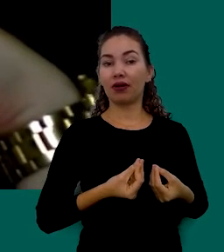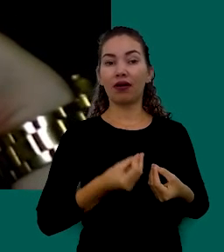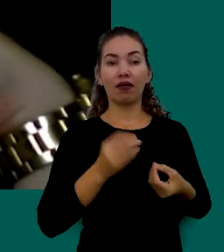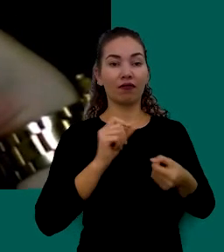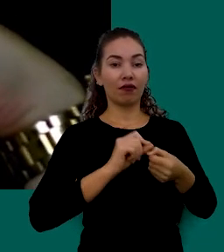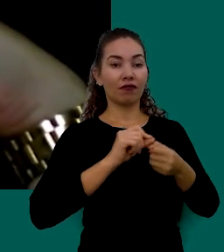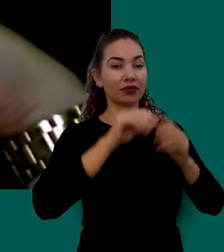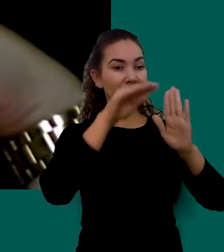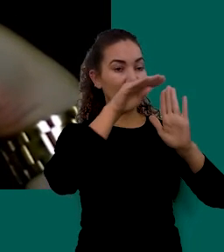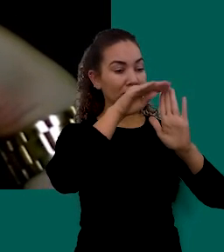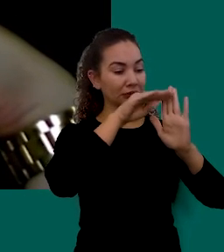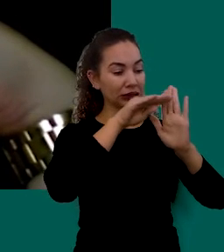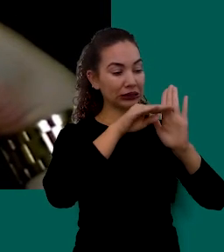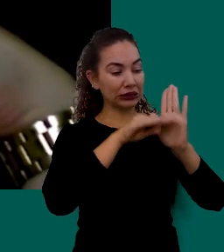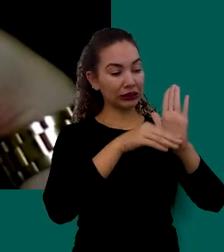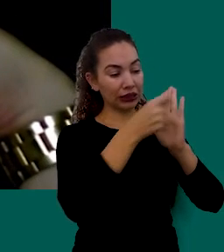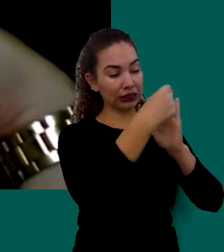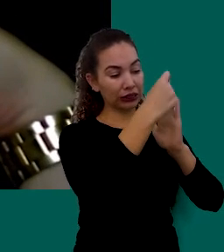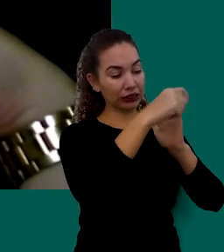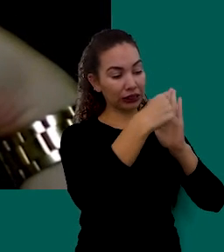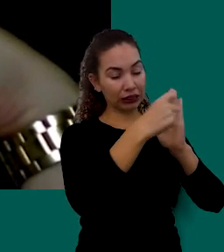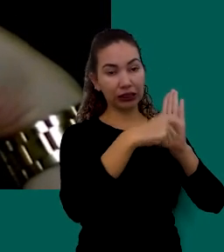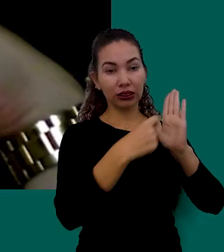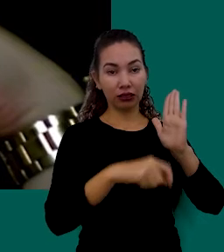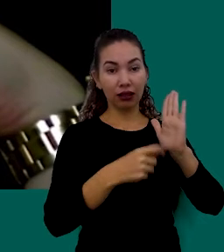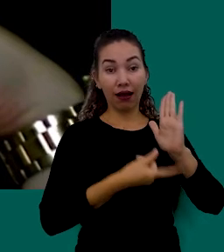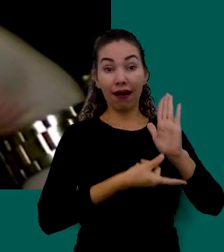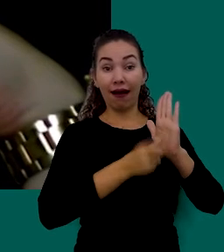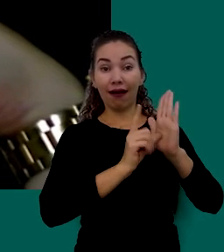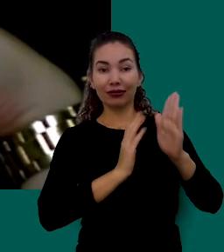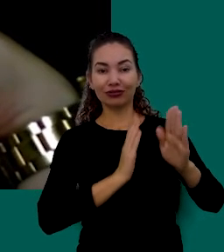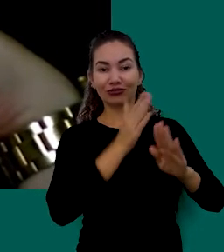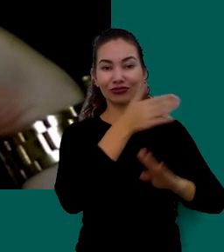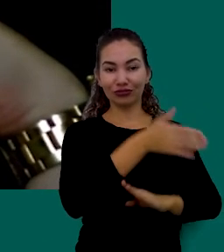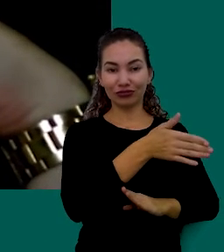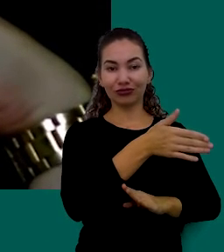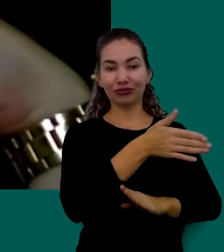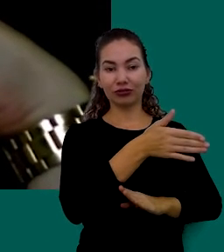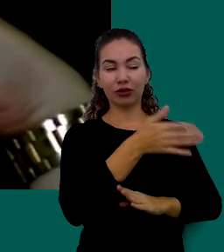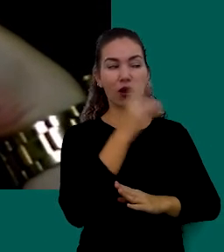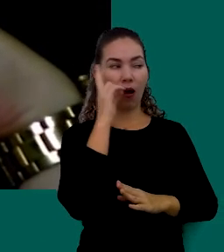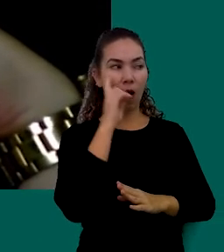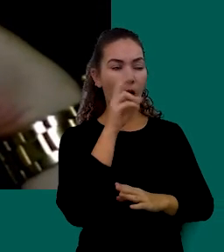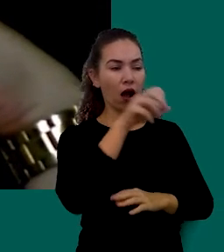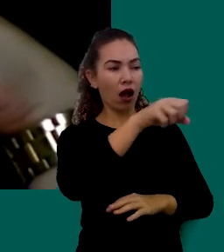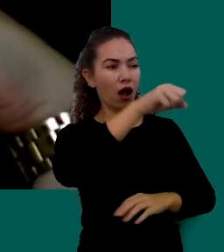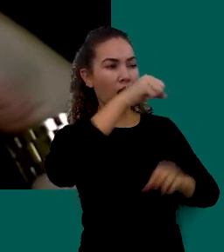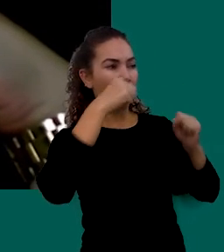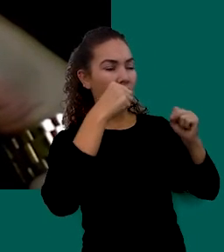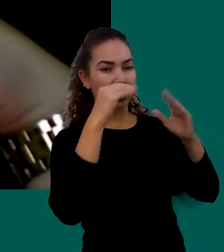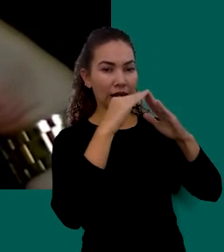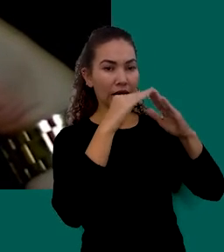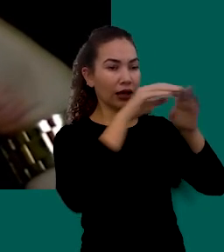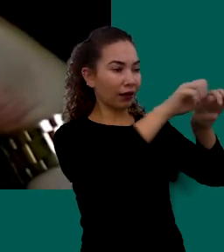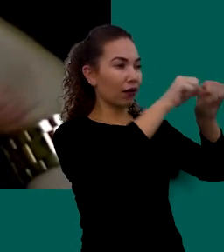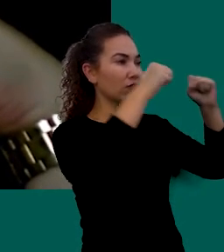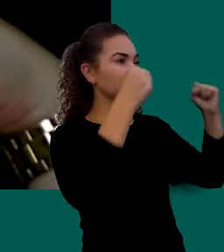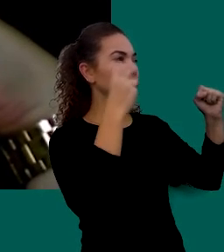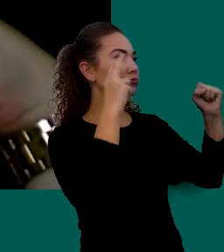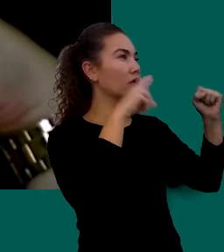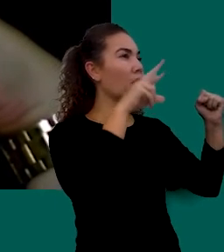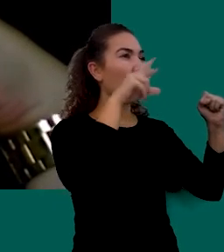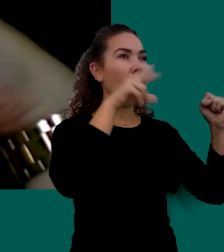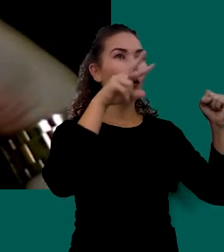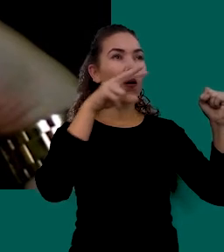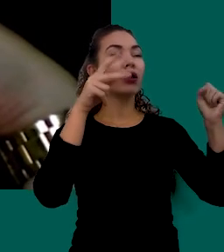Lista De Compras Então Antes De Ir Ao Supermercado Verifique Nos Seus Armários E Liste Tudo Que